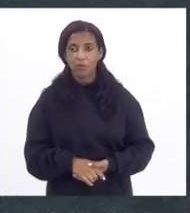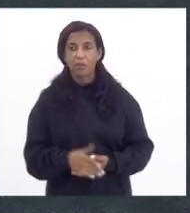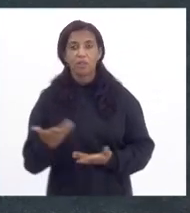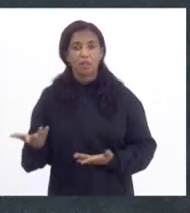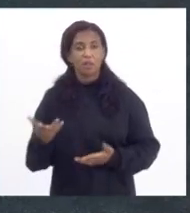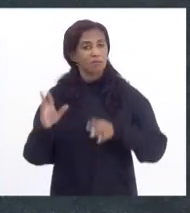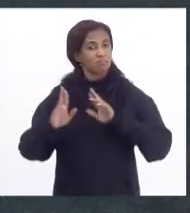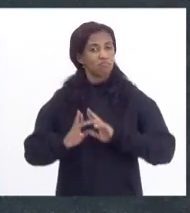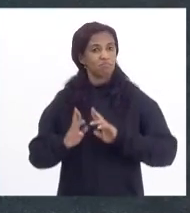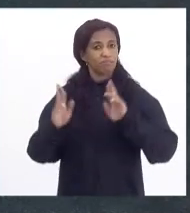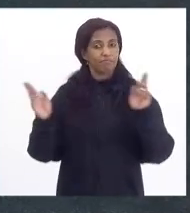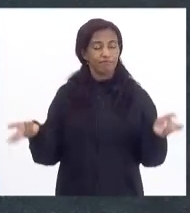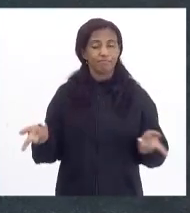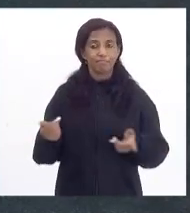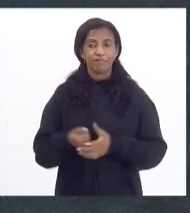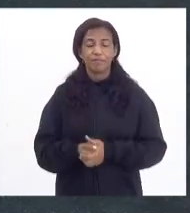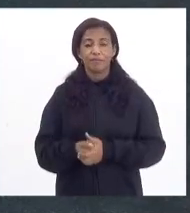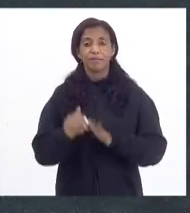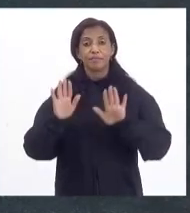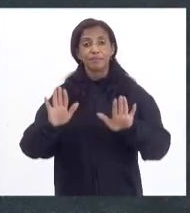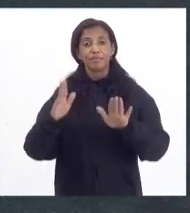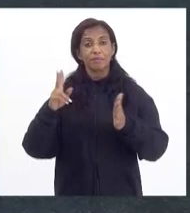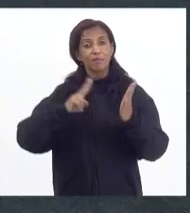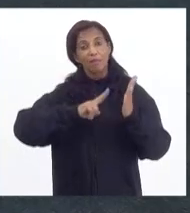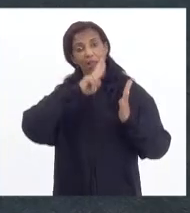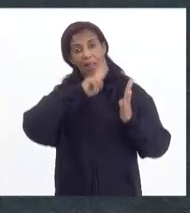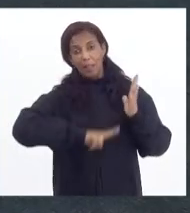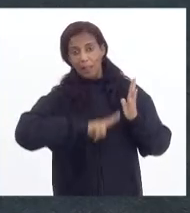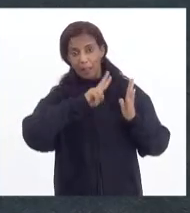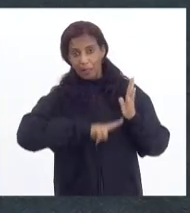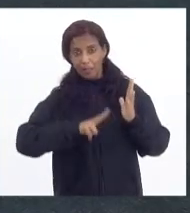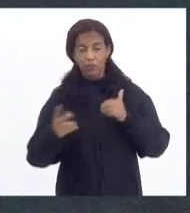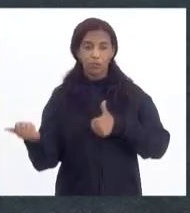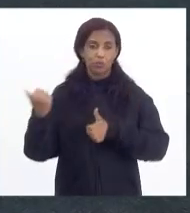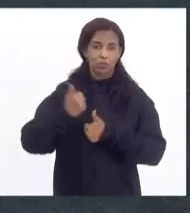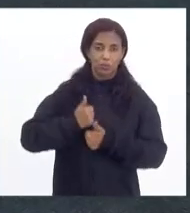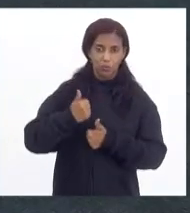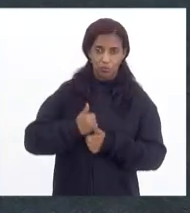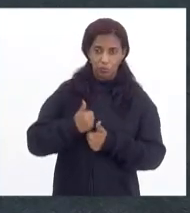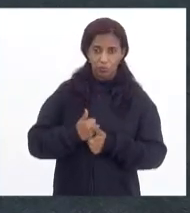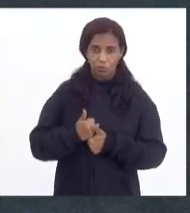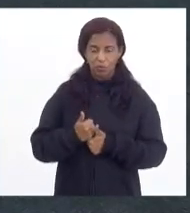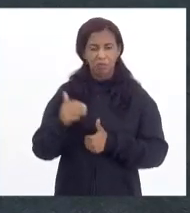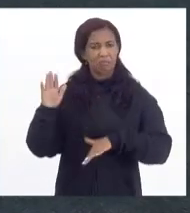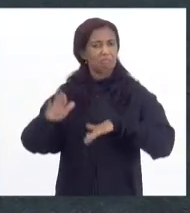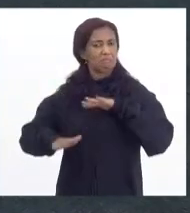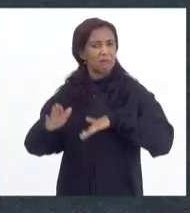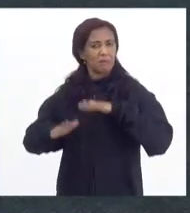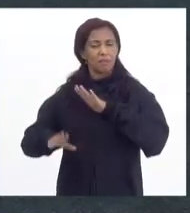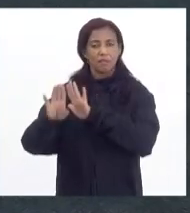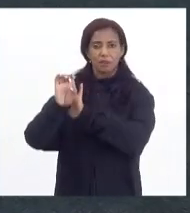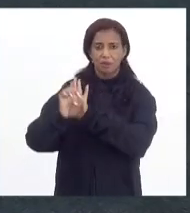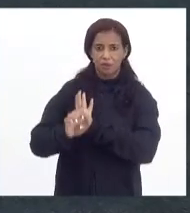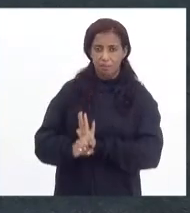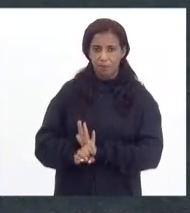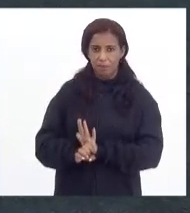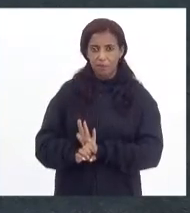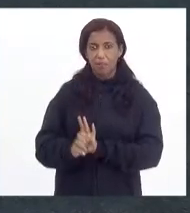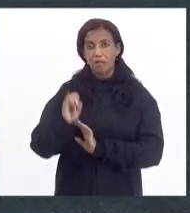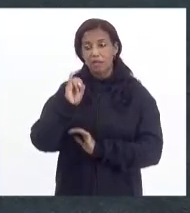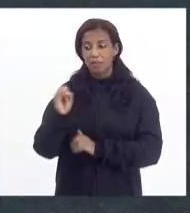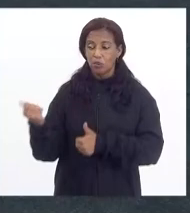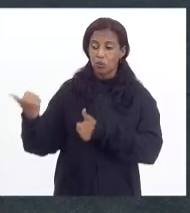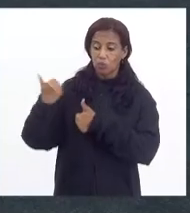serão distintas. Mas quando a gente lê o substitutivo, independente das emendas, se o